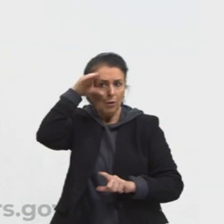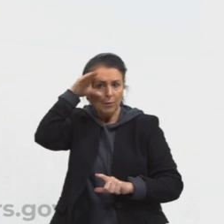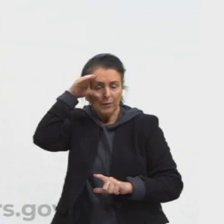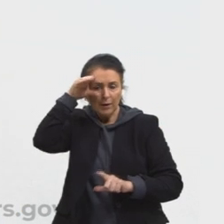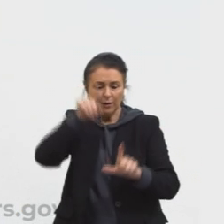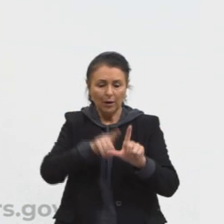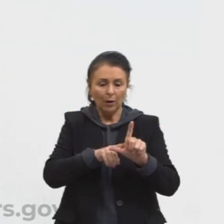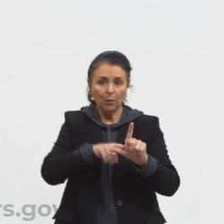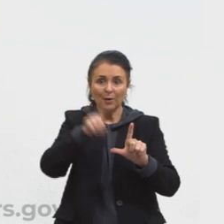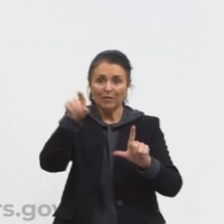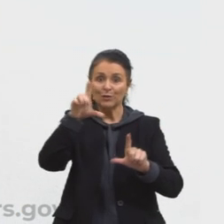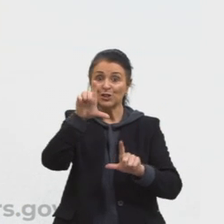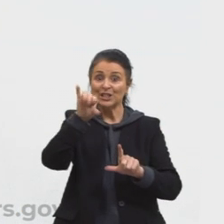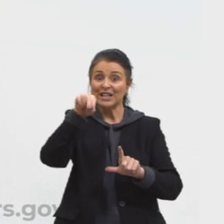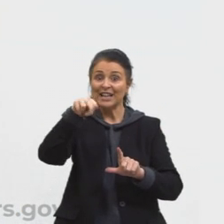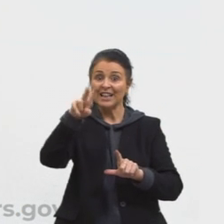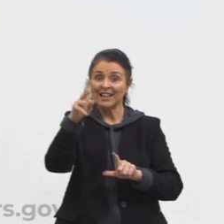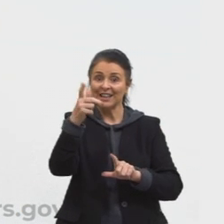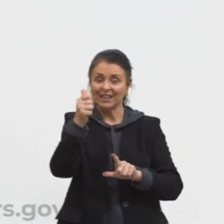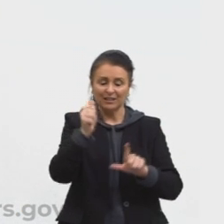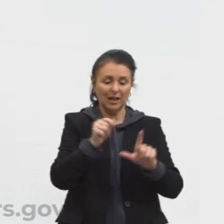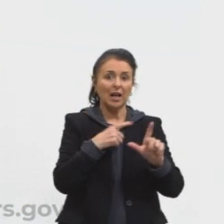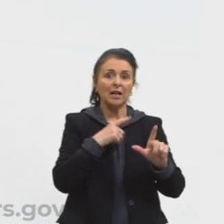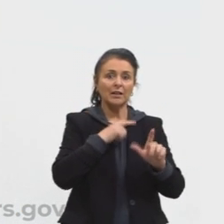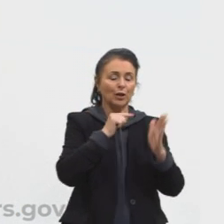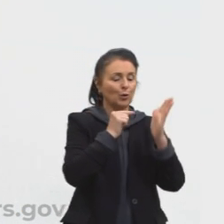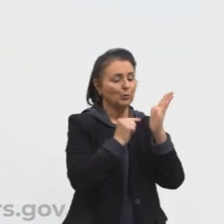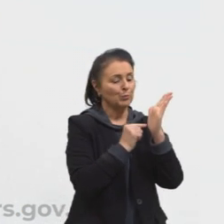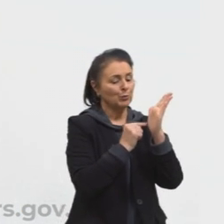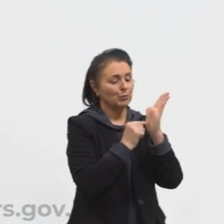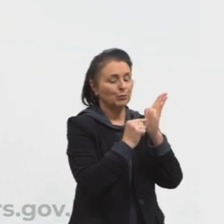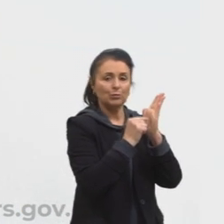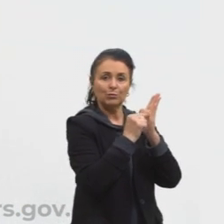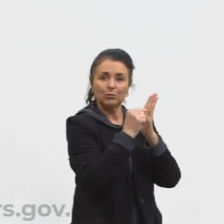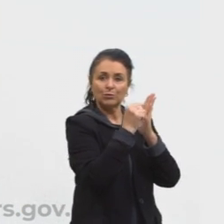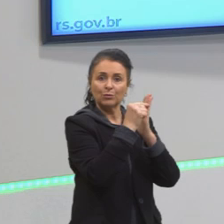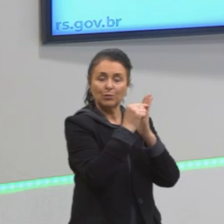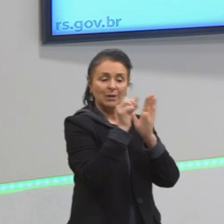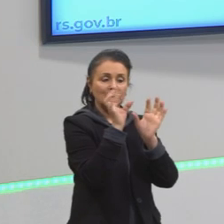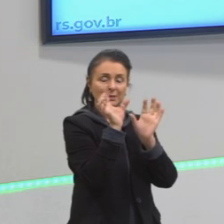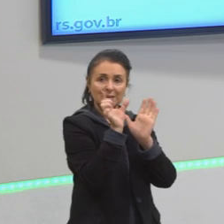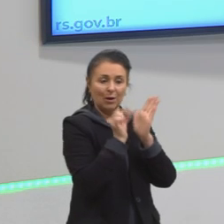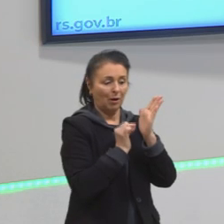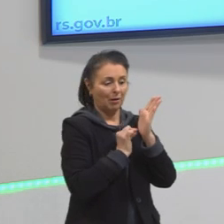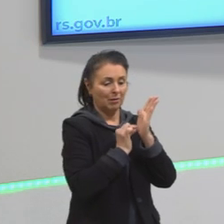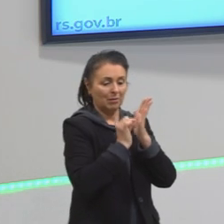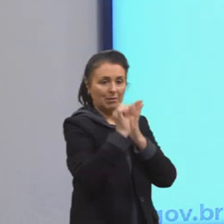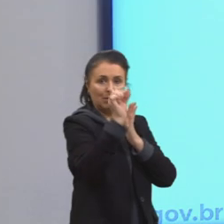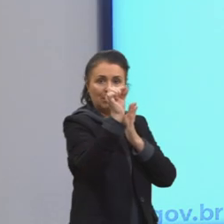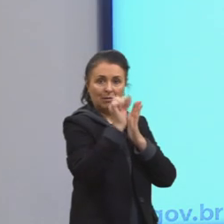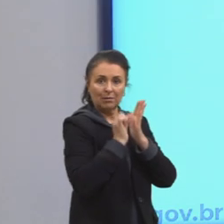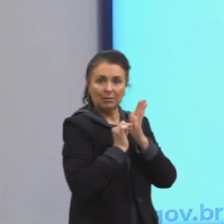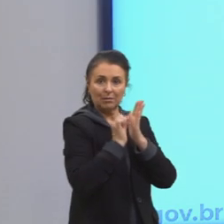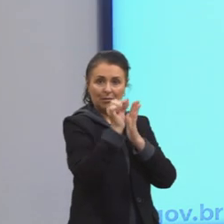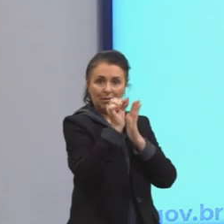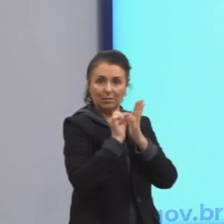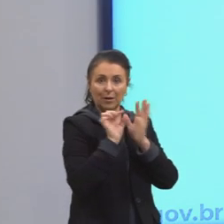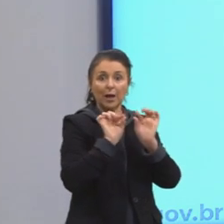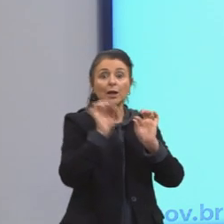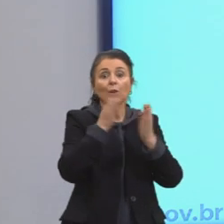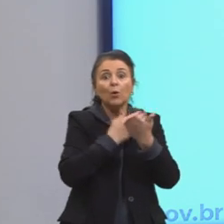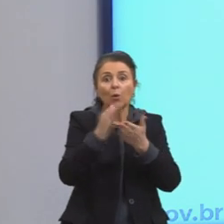um gráfico de linhas, né? Nós temos os pontinhos marcados e eles são ligados por segmentos de retas formando uma linha.